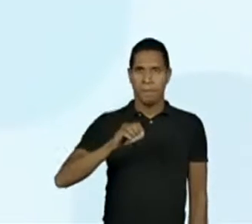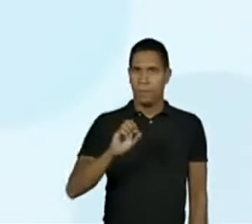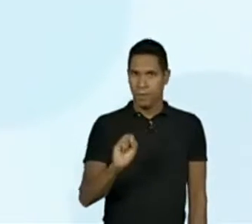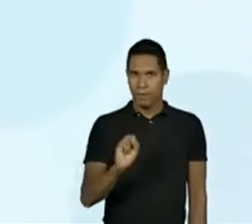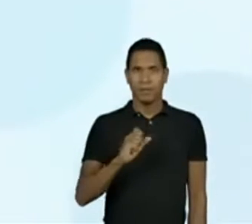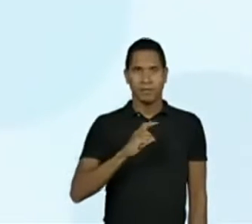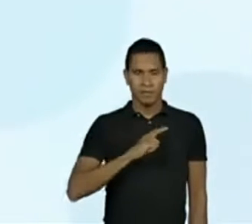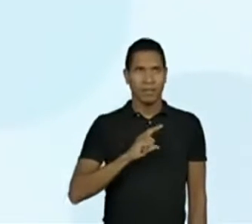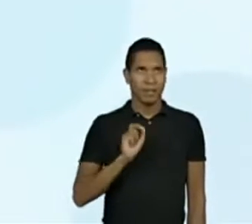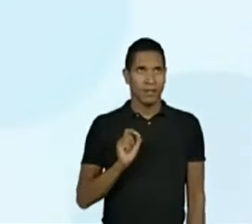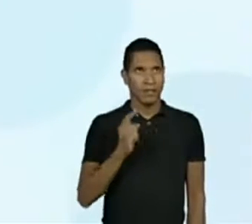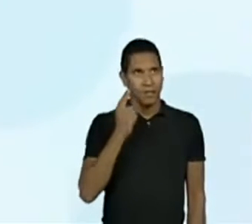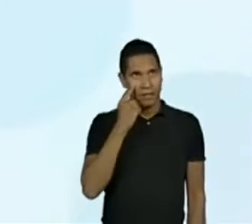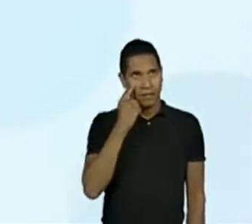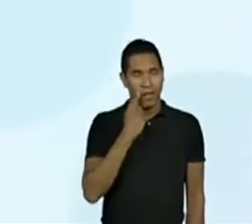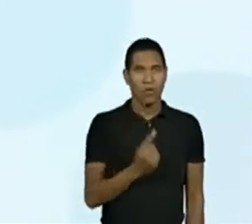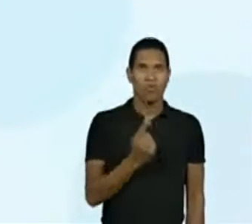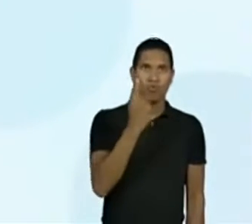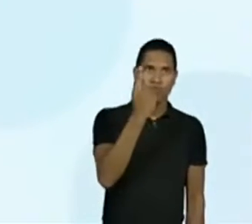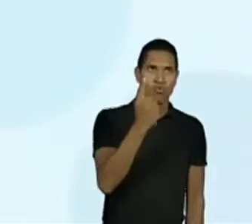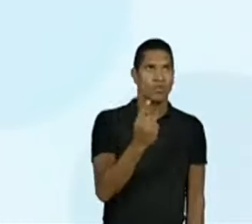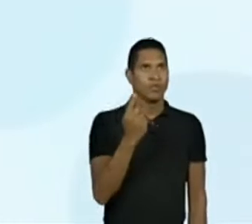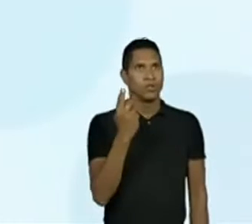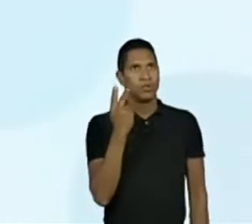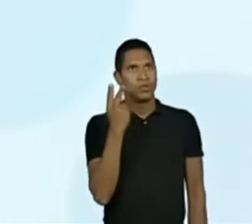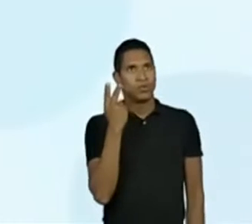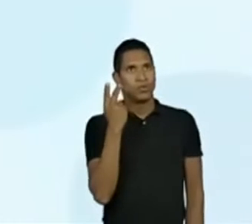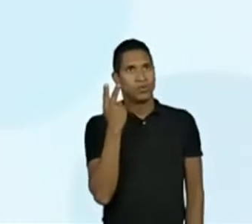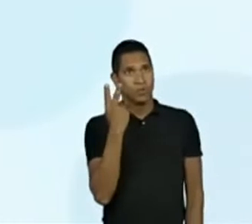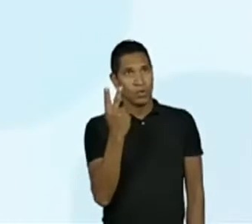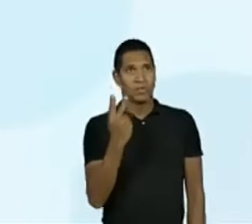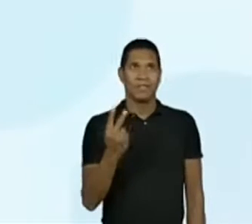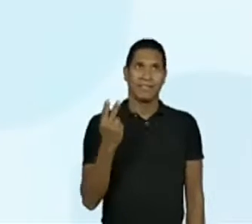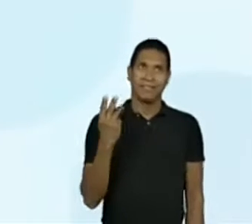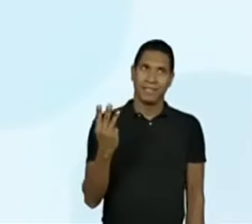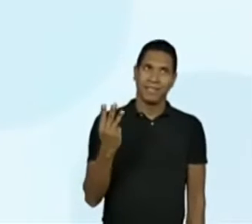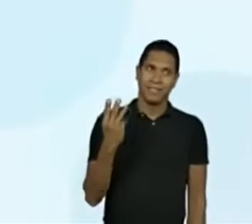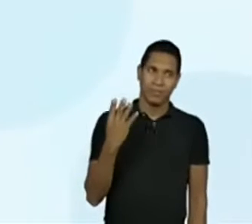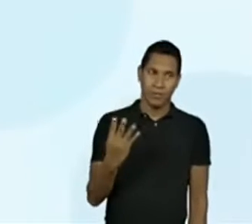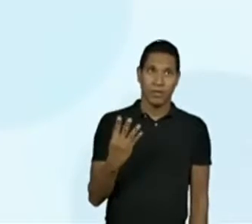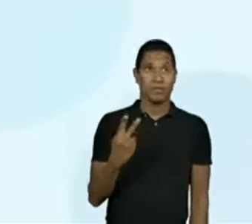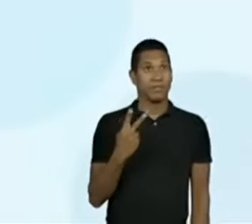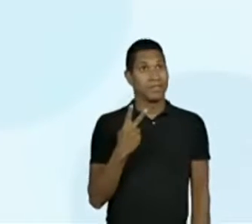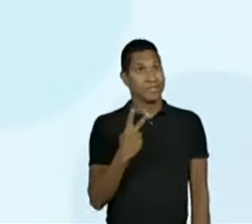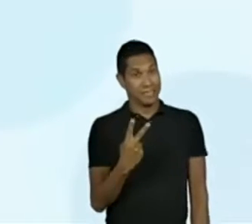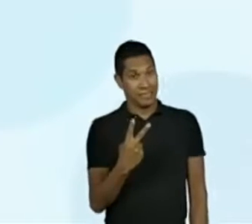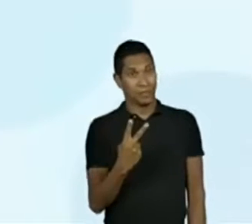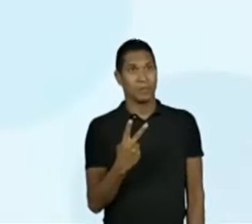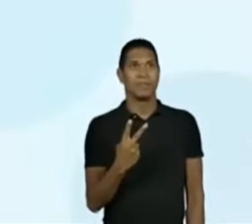Os números romanos. Observem, eu quero chamar a atenção, inclusive, para o número 3, já.